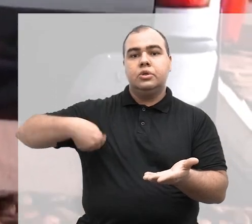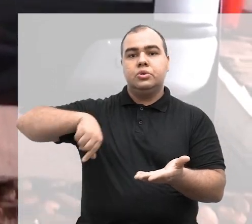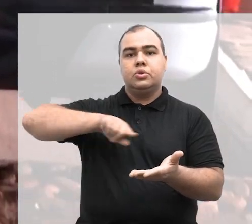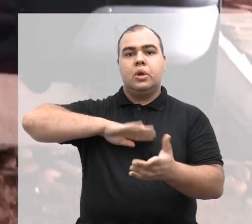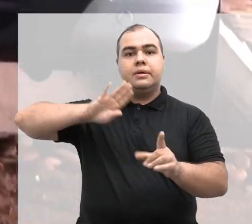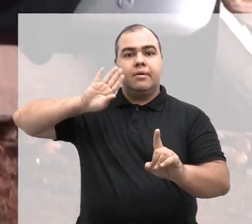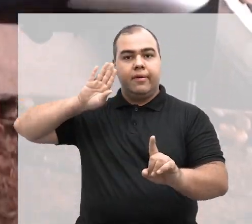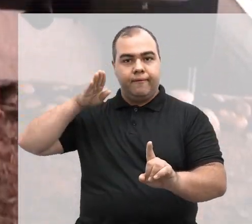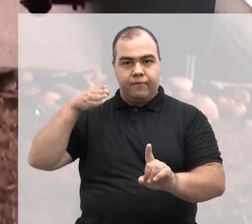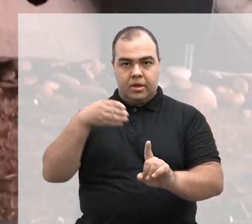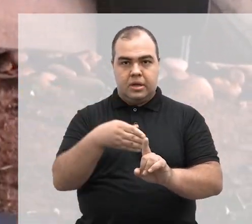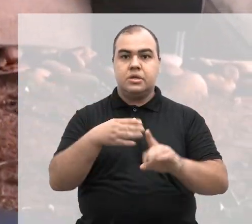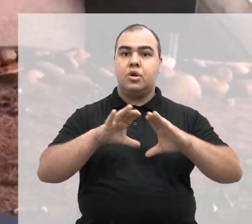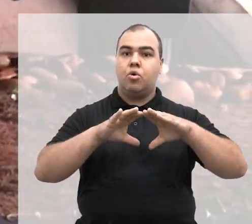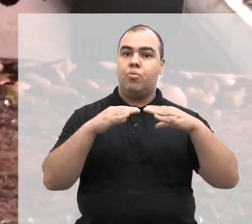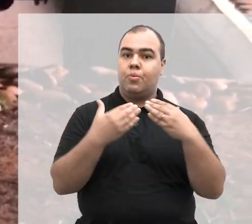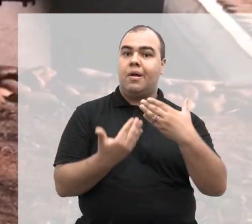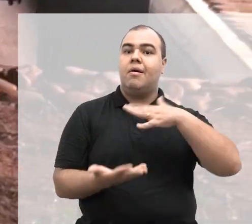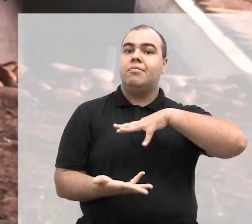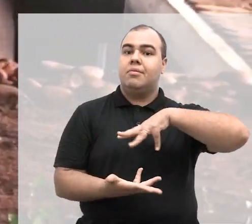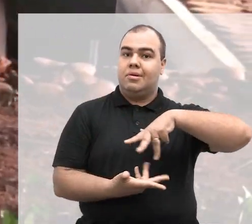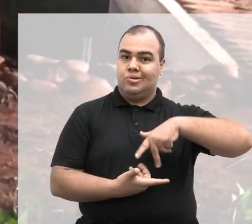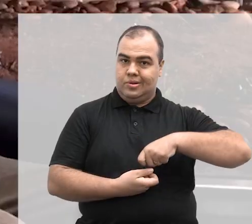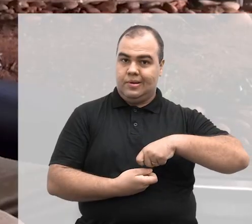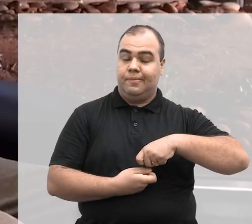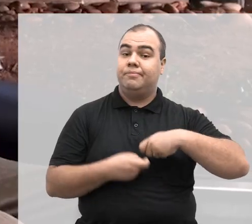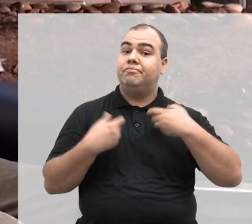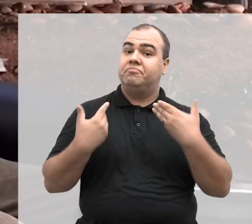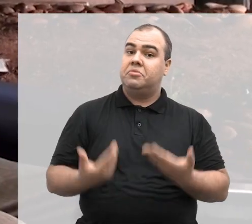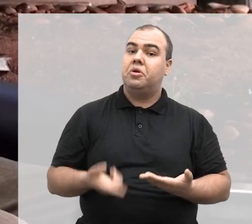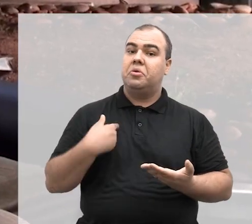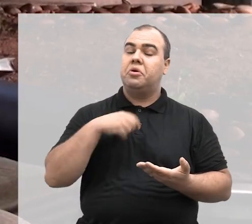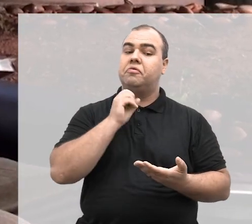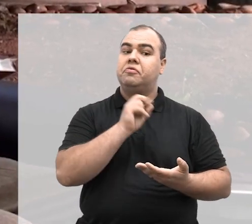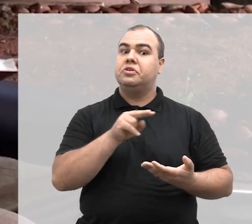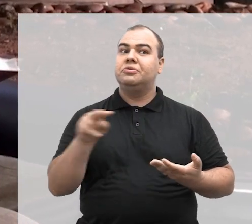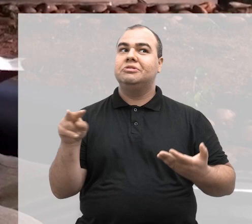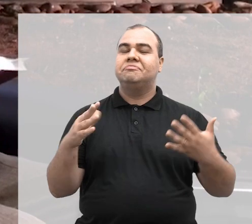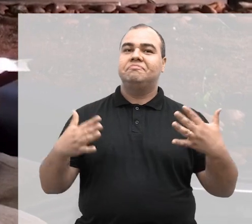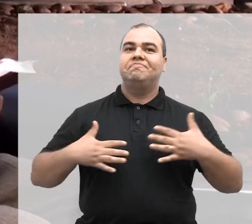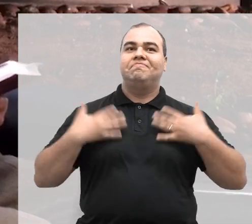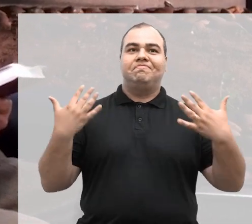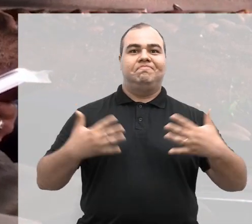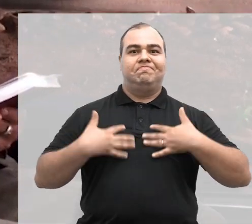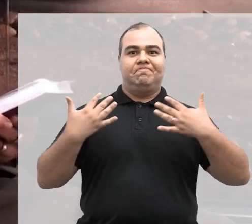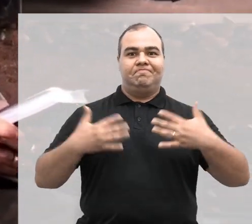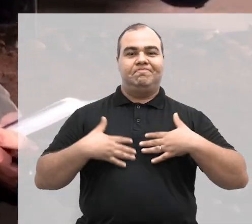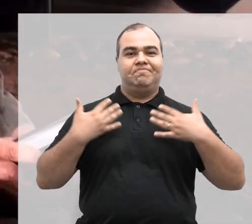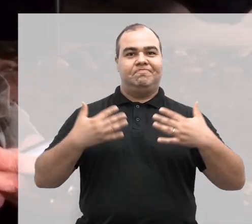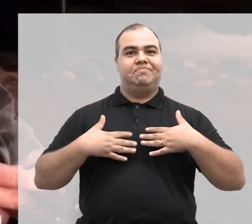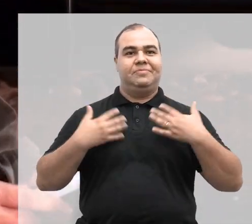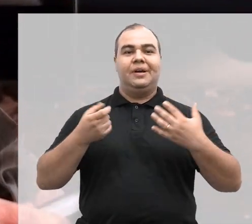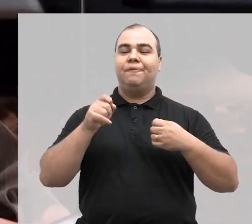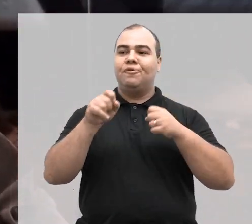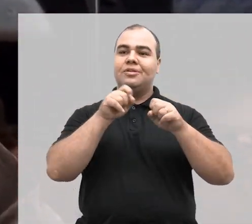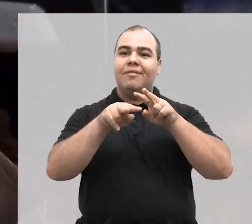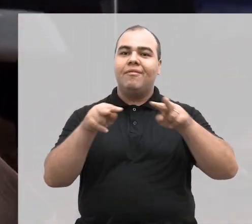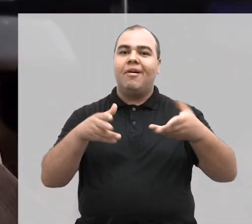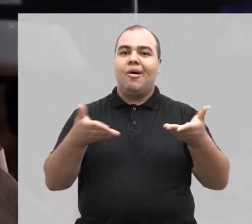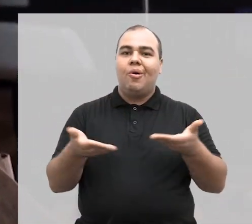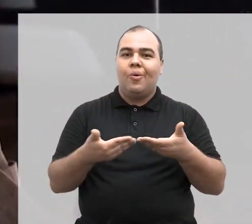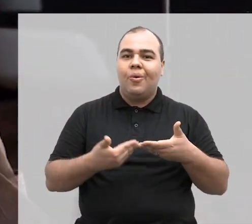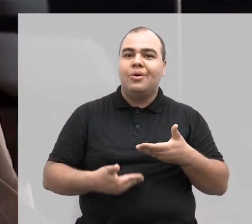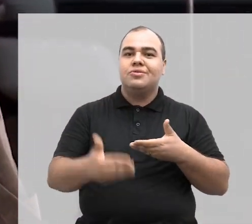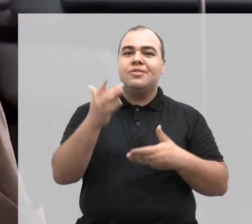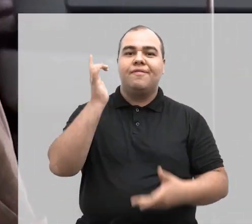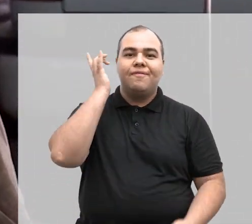referência perante a comunidade internacional. Eu vejo isso com bastante alegria. Você vê hoje em dia